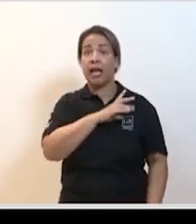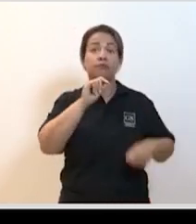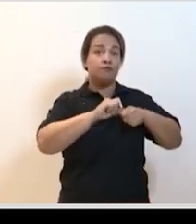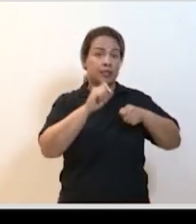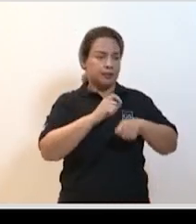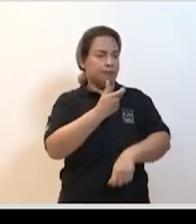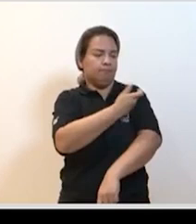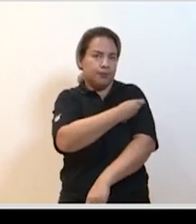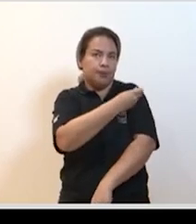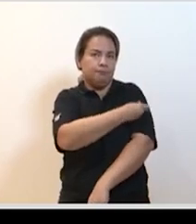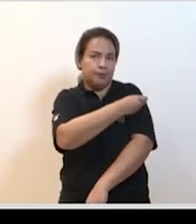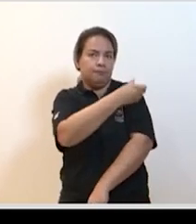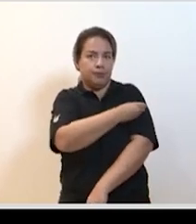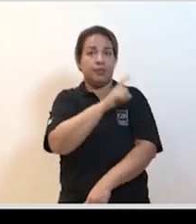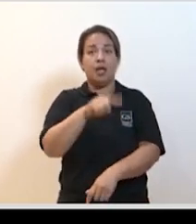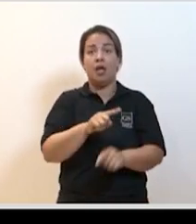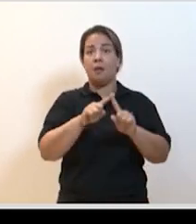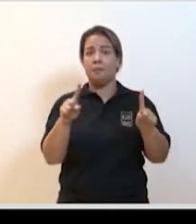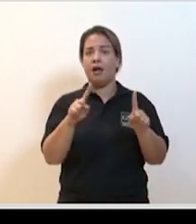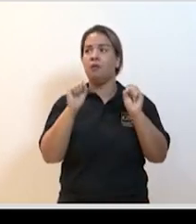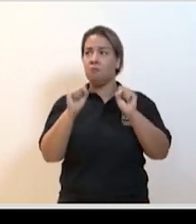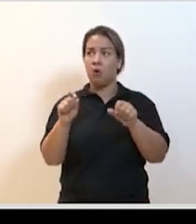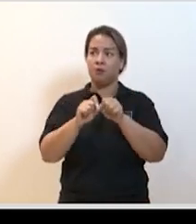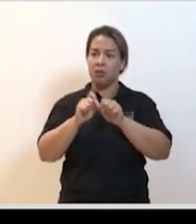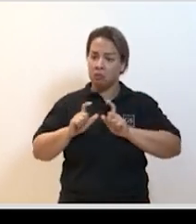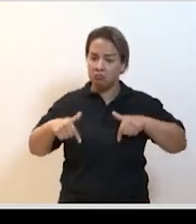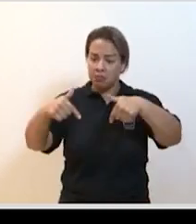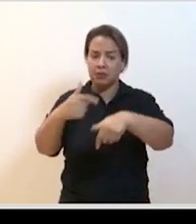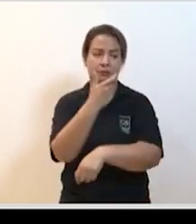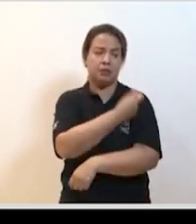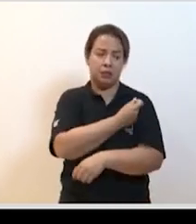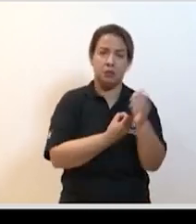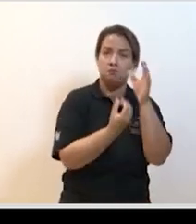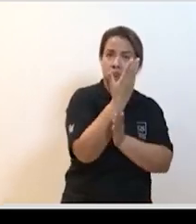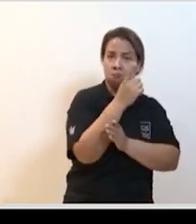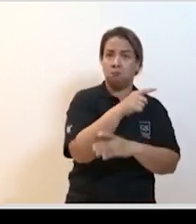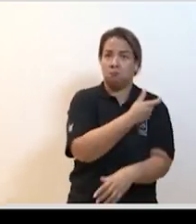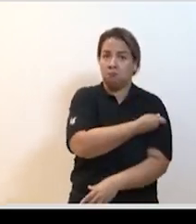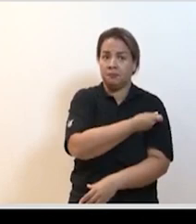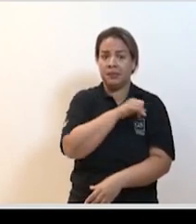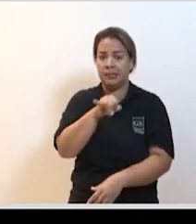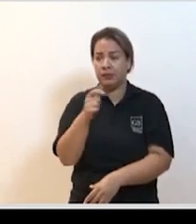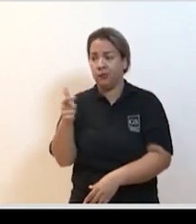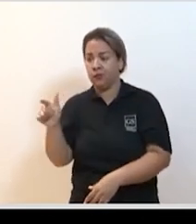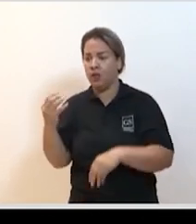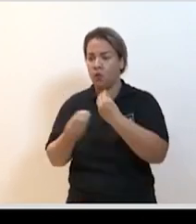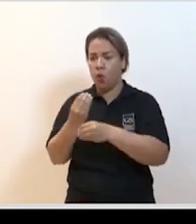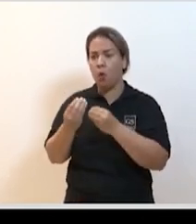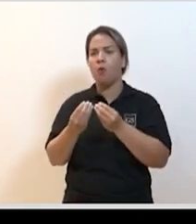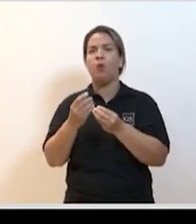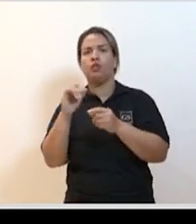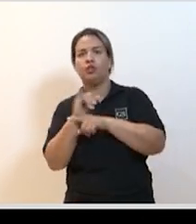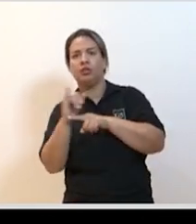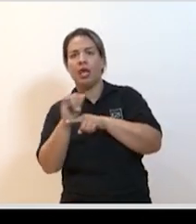porque a gente pode produzir uma vacina sem ter o vírus na mão a gente pode produzir uma vacina simplesmente com um modelo dele do ponto